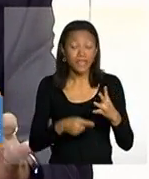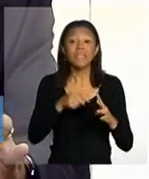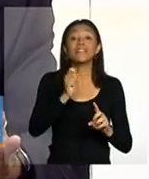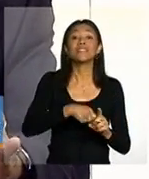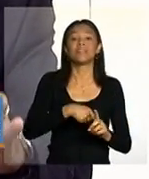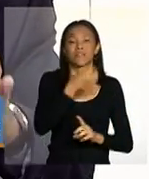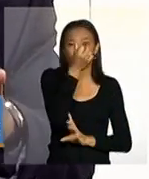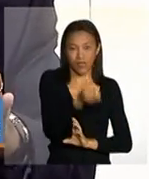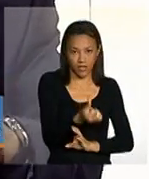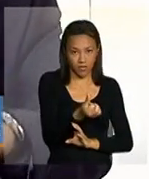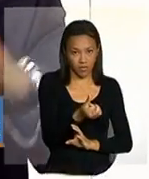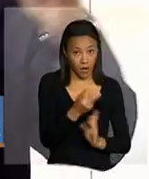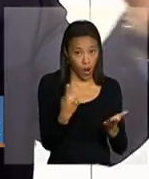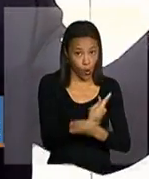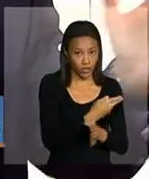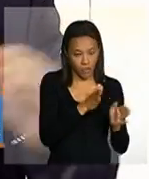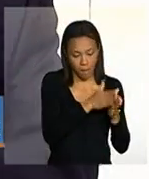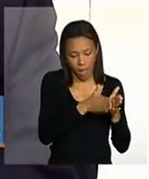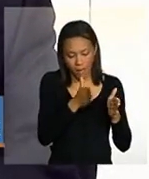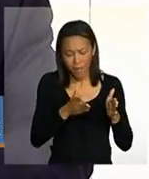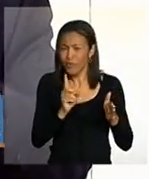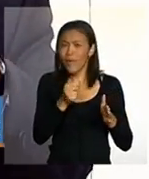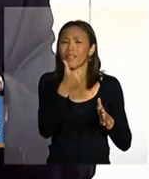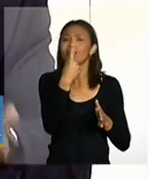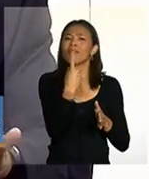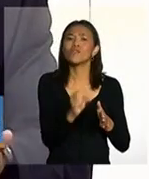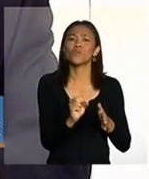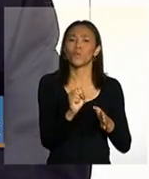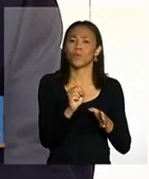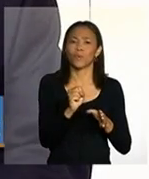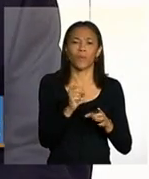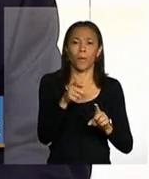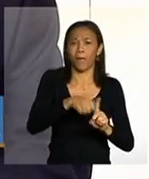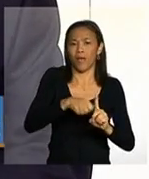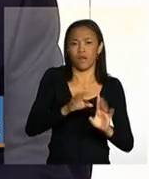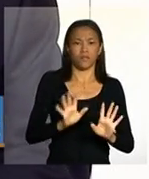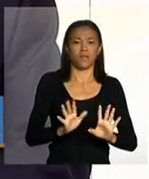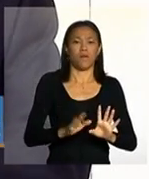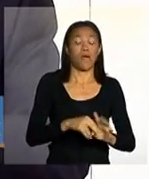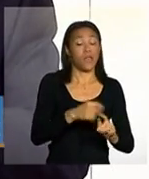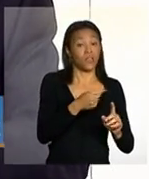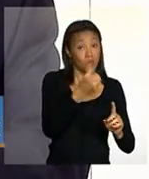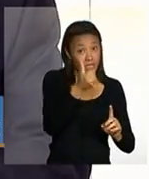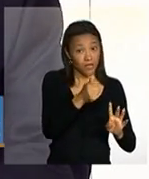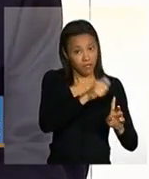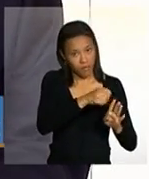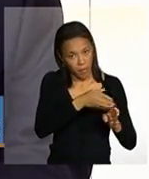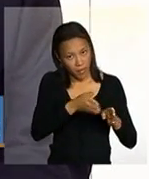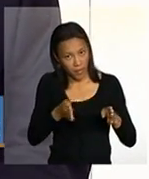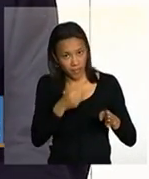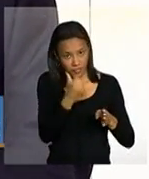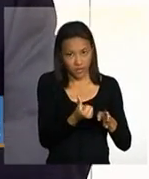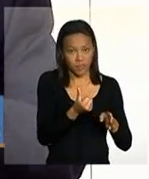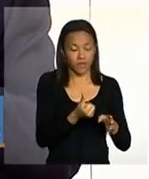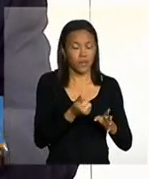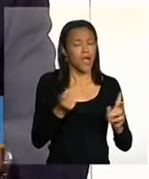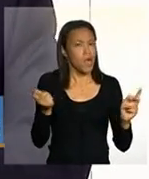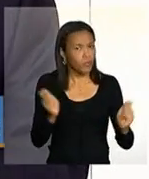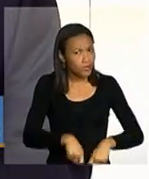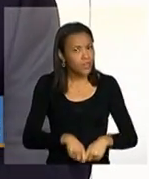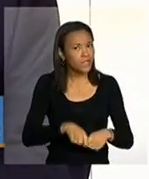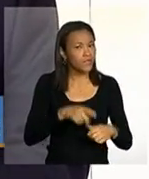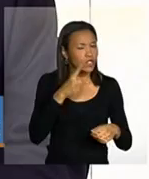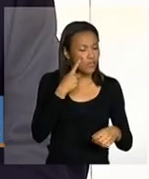meses, não mais 18 meses como era antes, fica por seis meses. Fica algo mais possível de ser